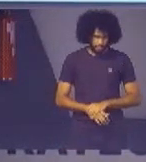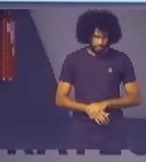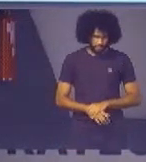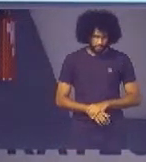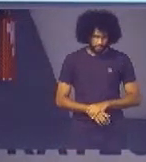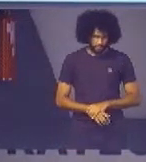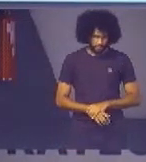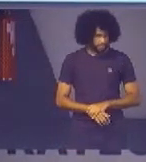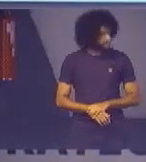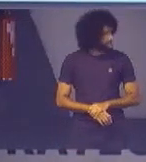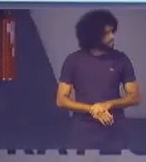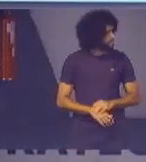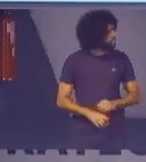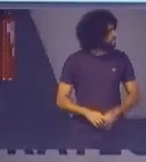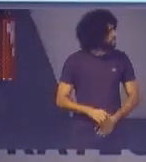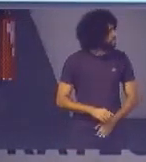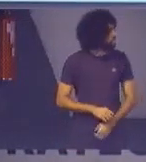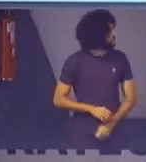tem um som